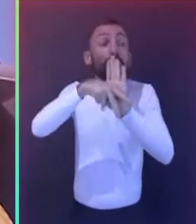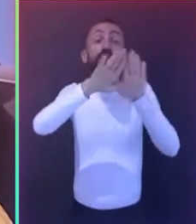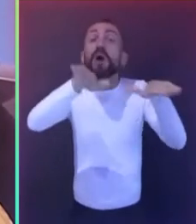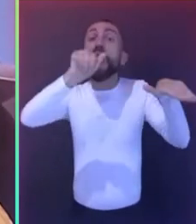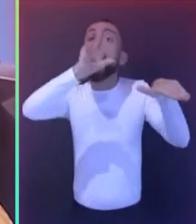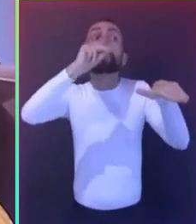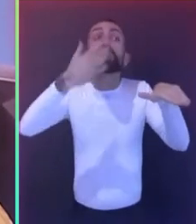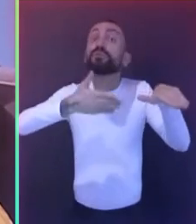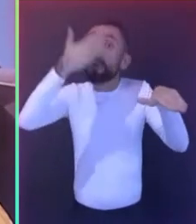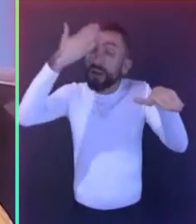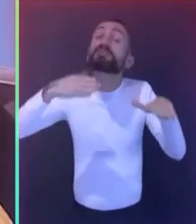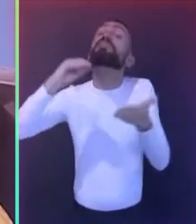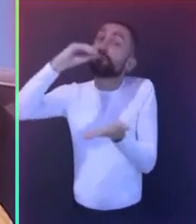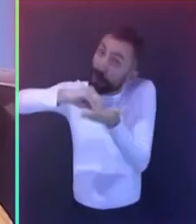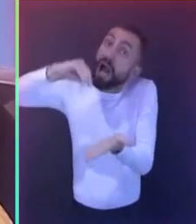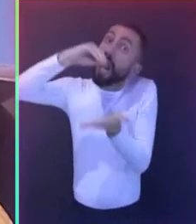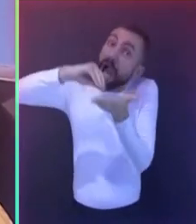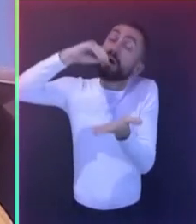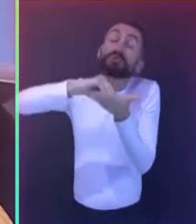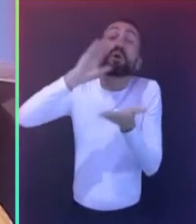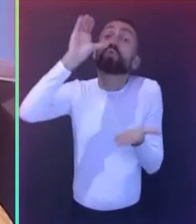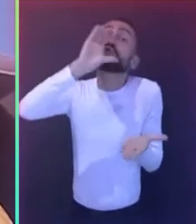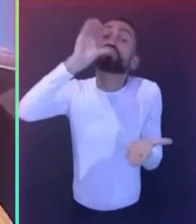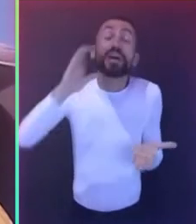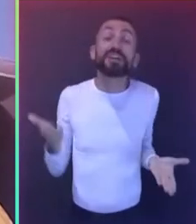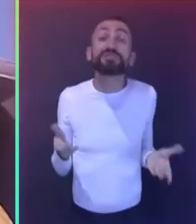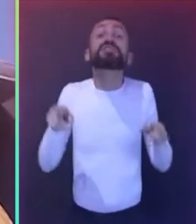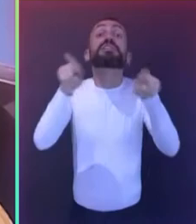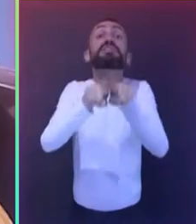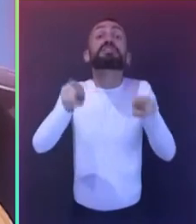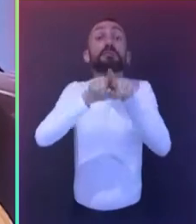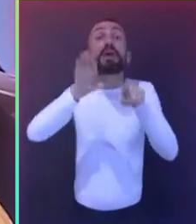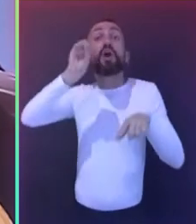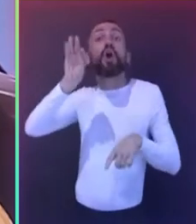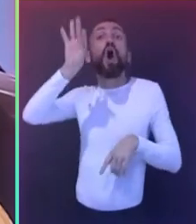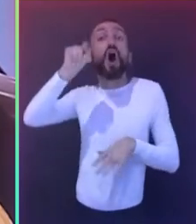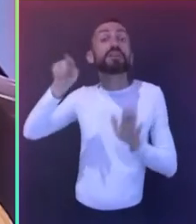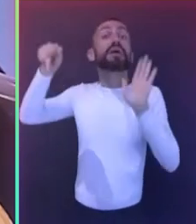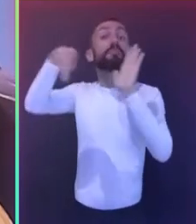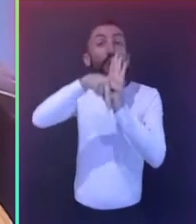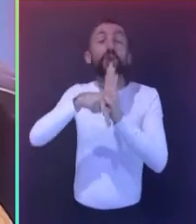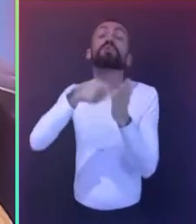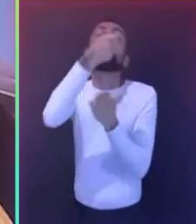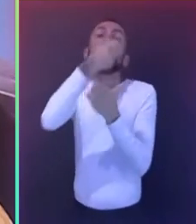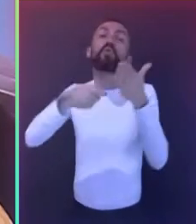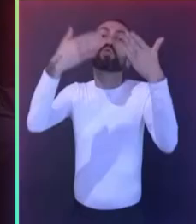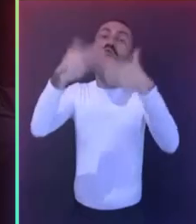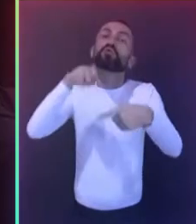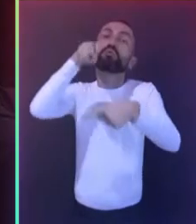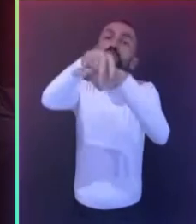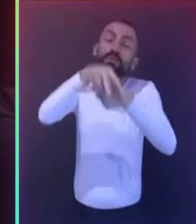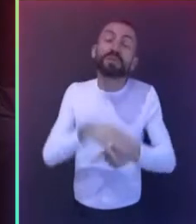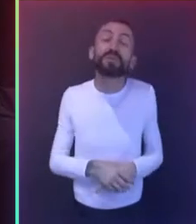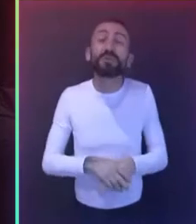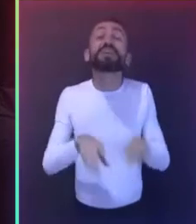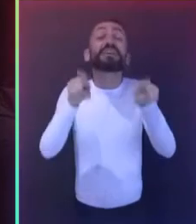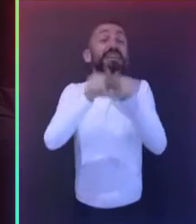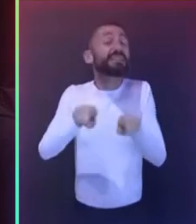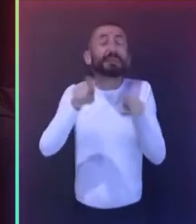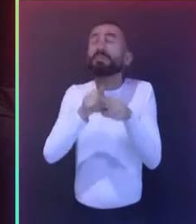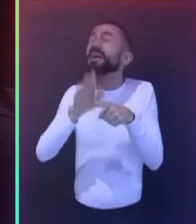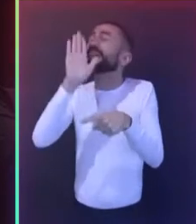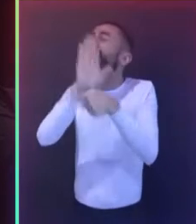presença. A urgente discussão sobre a inclusão de cotas para concursos públicos. E a defesa em